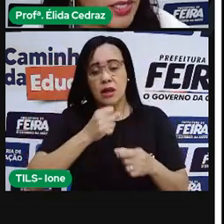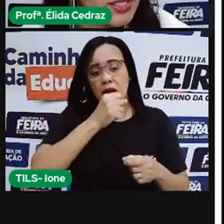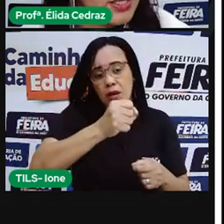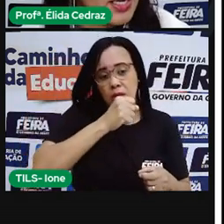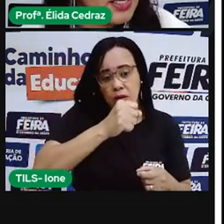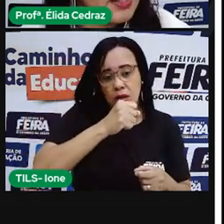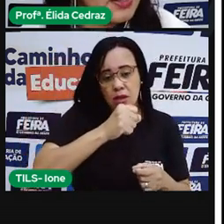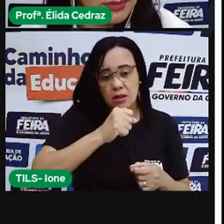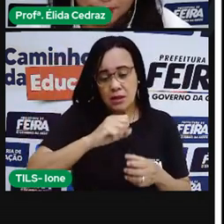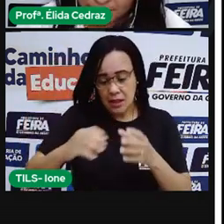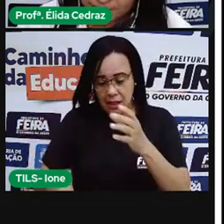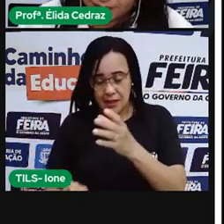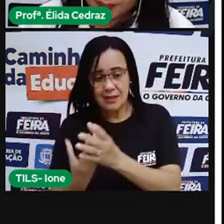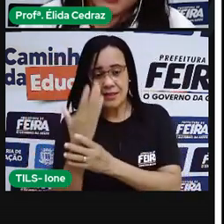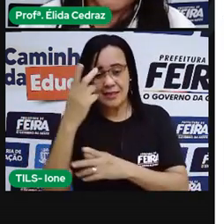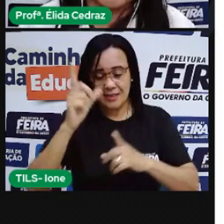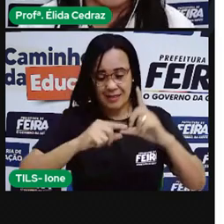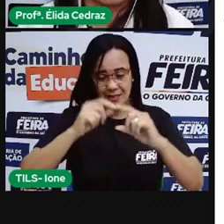origem das estrelas?